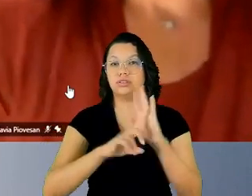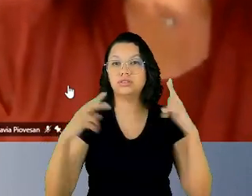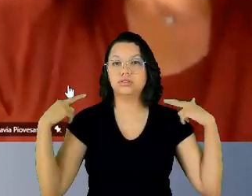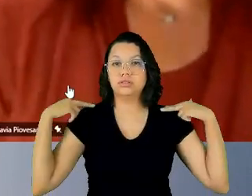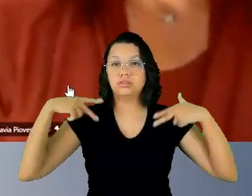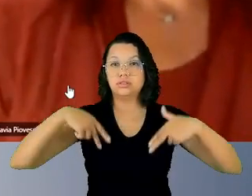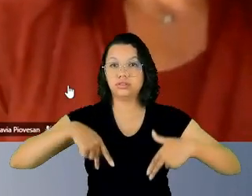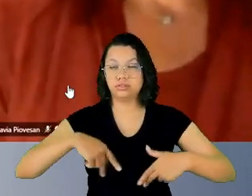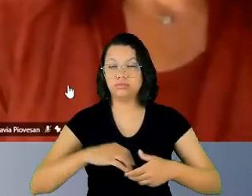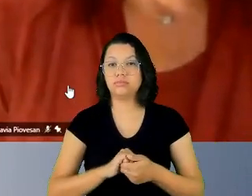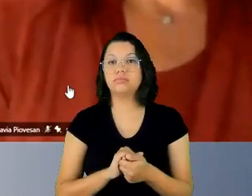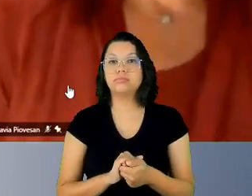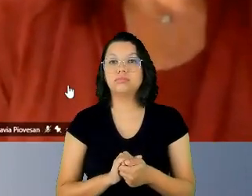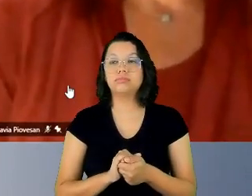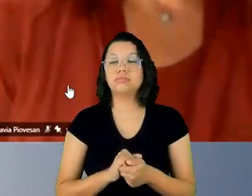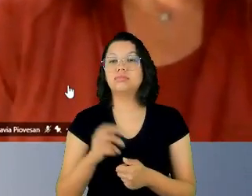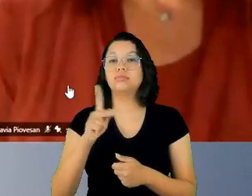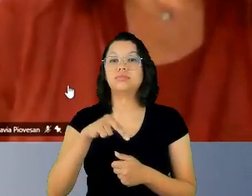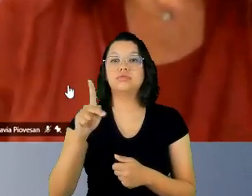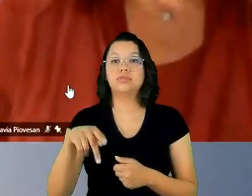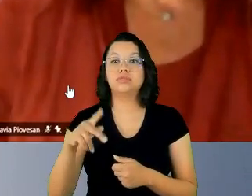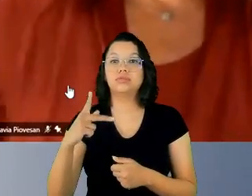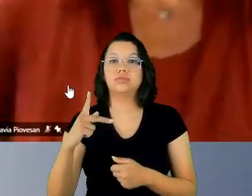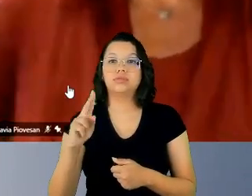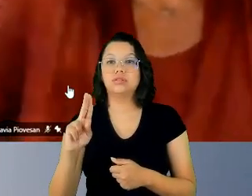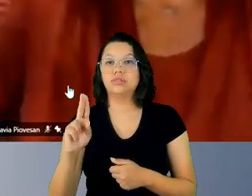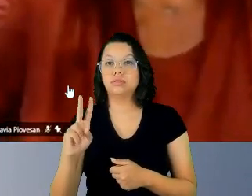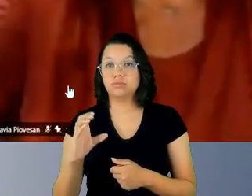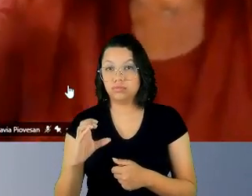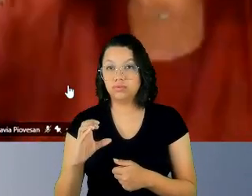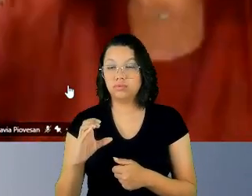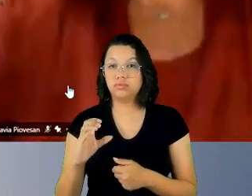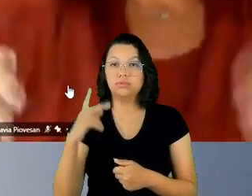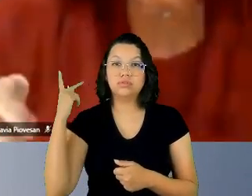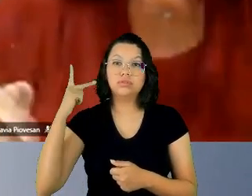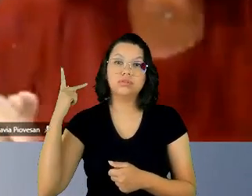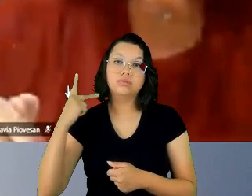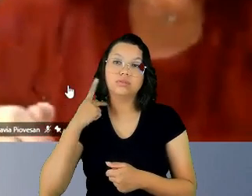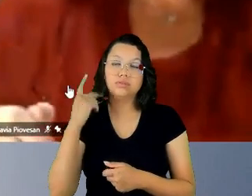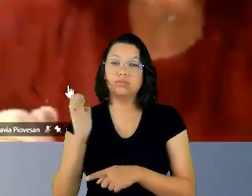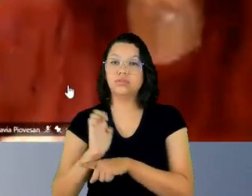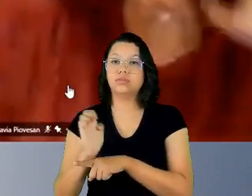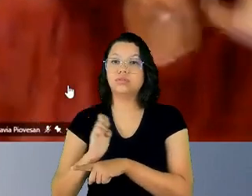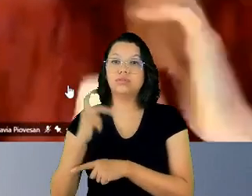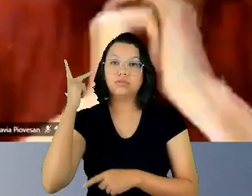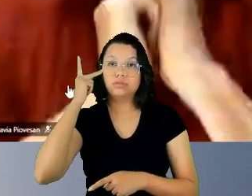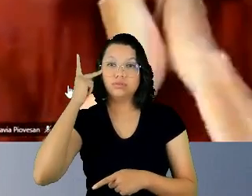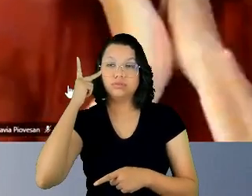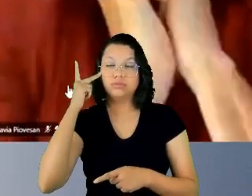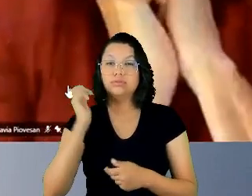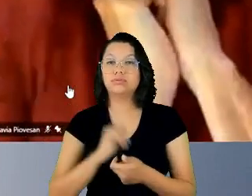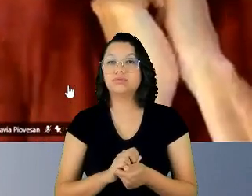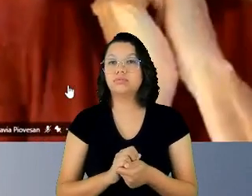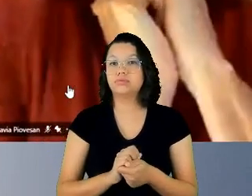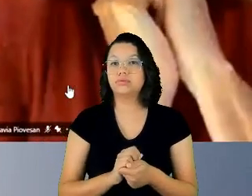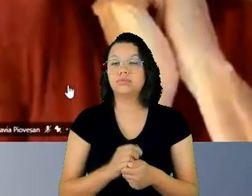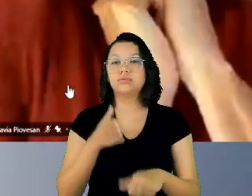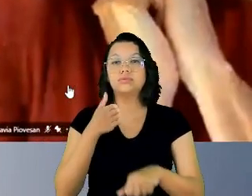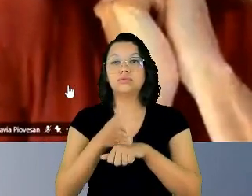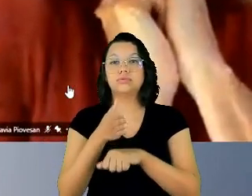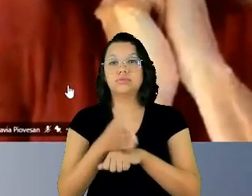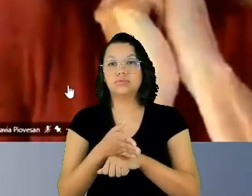e procuradora do Estado de São Paulo, membro da Comissão Interamericana de Direitos Humanos